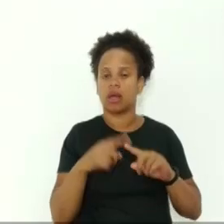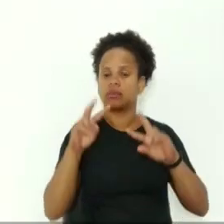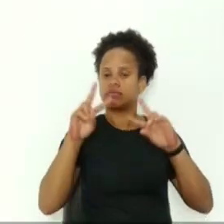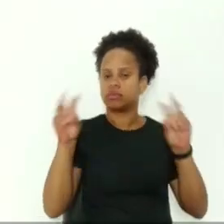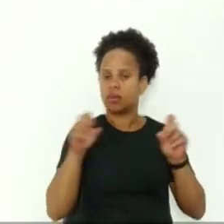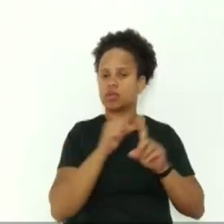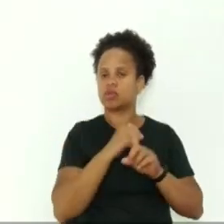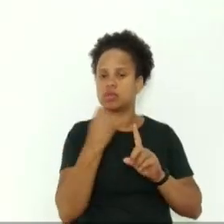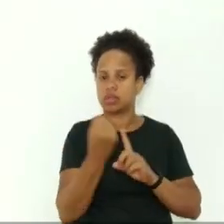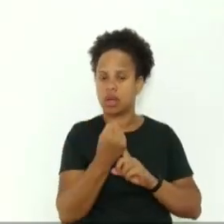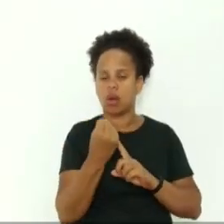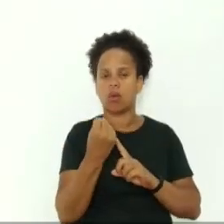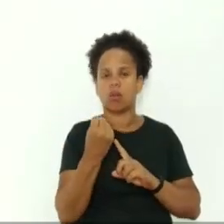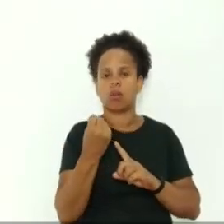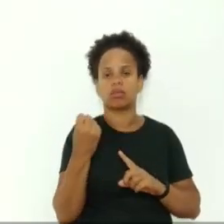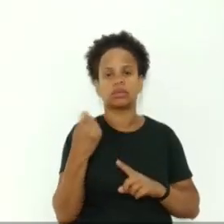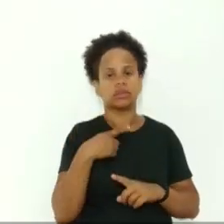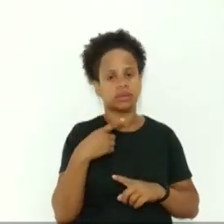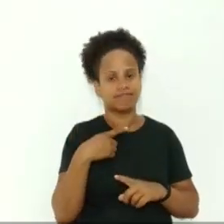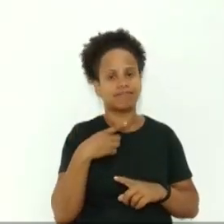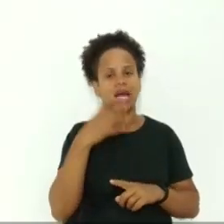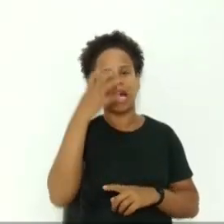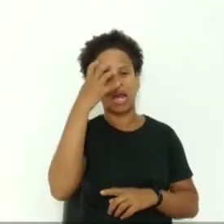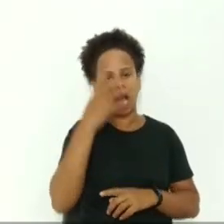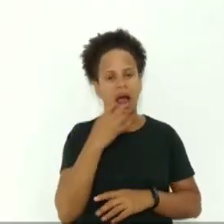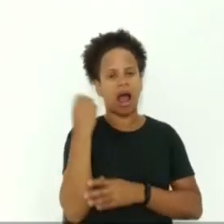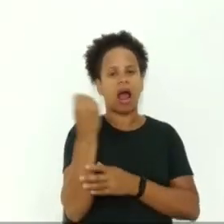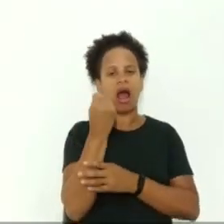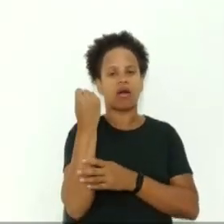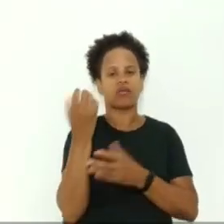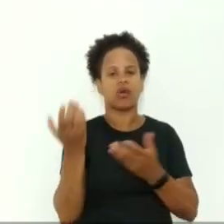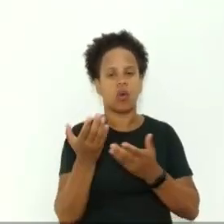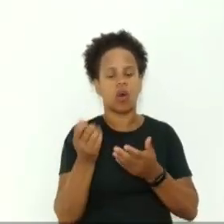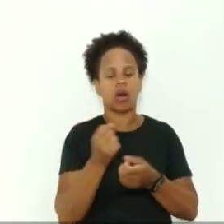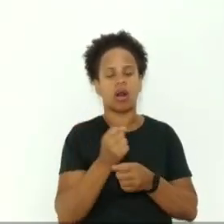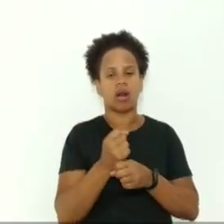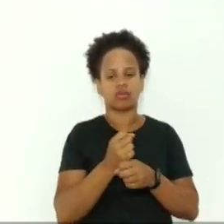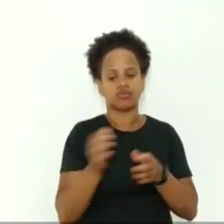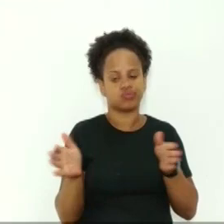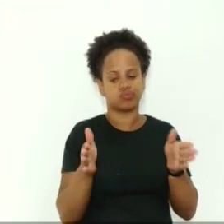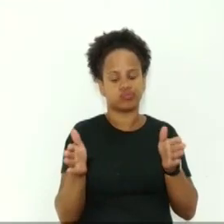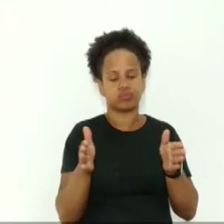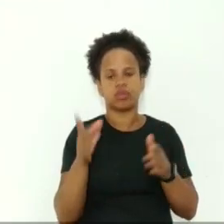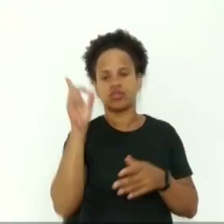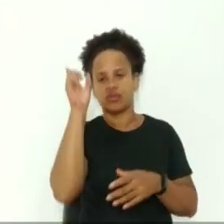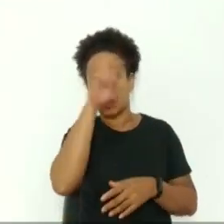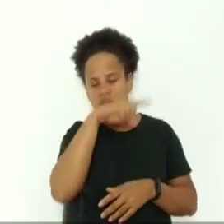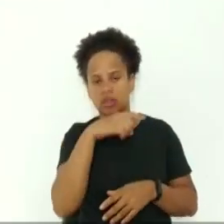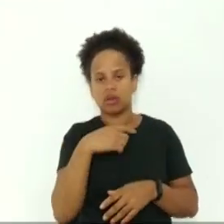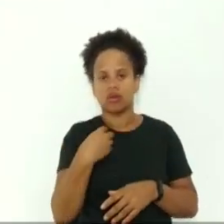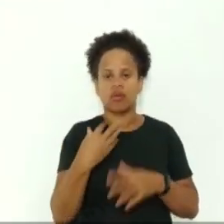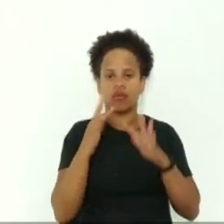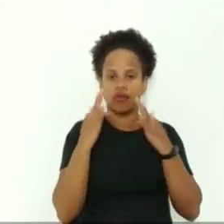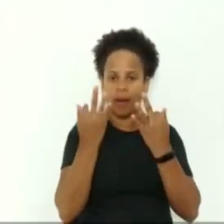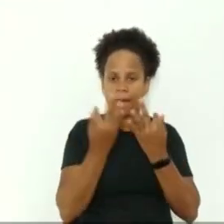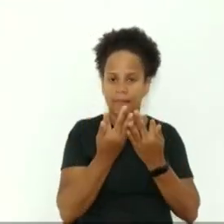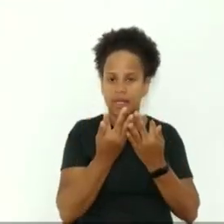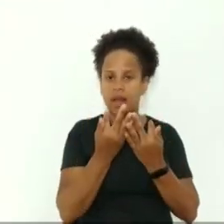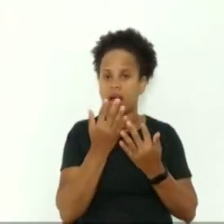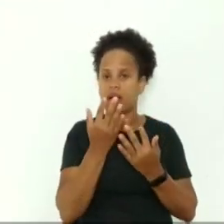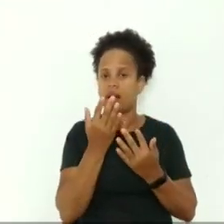faz mais presente e agravada nos últimos anos, dificultando que as famílias possam, de forma imediata,